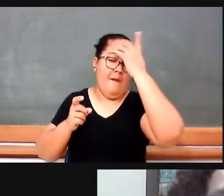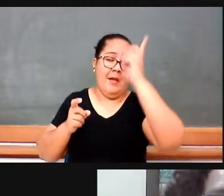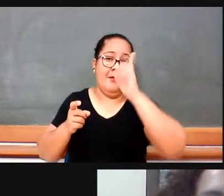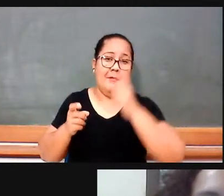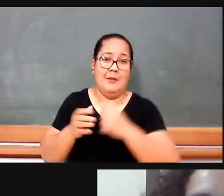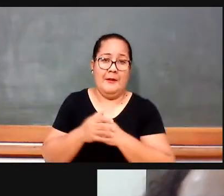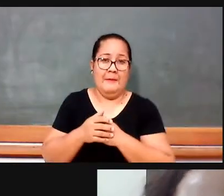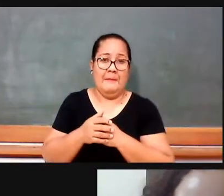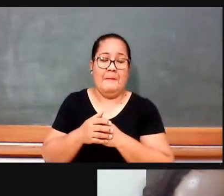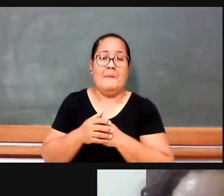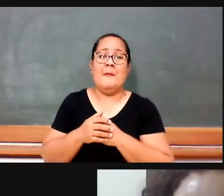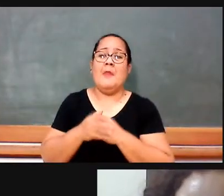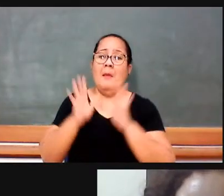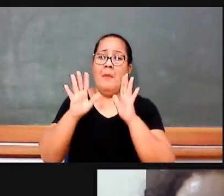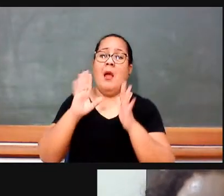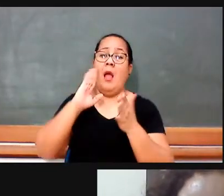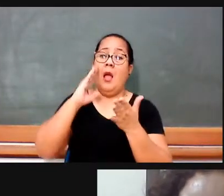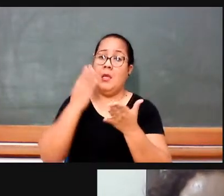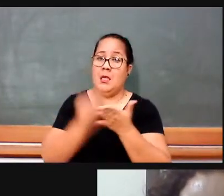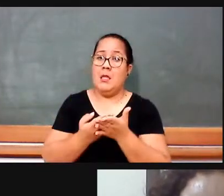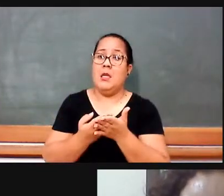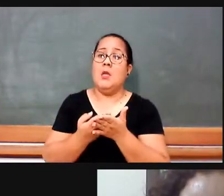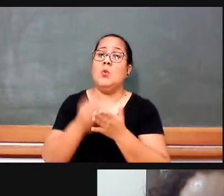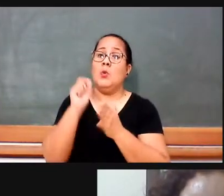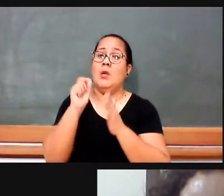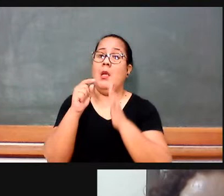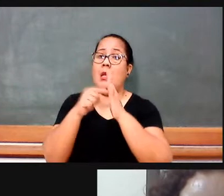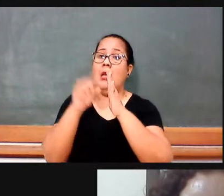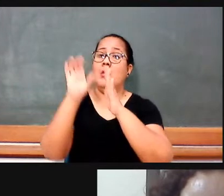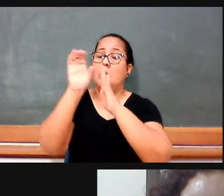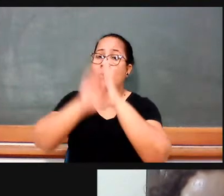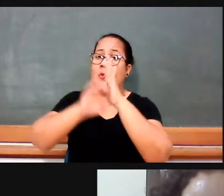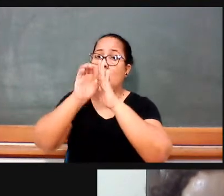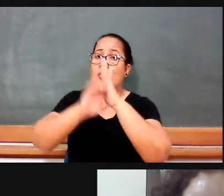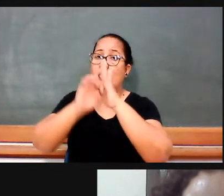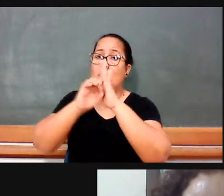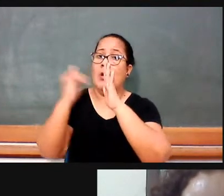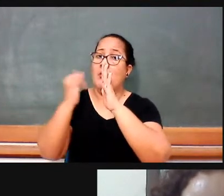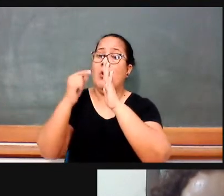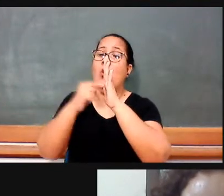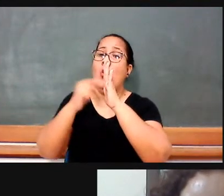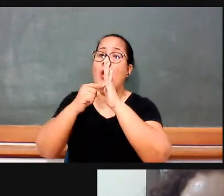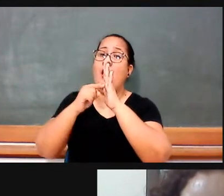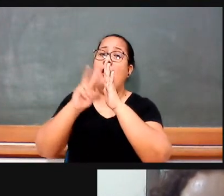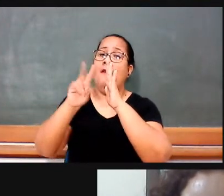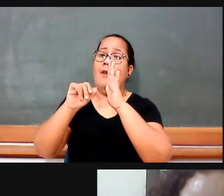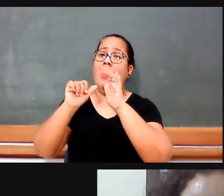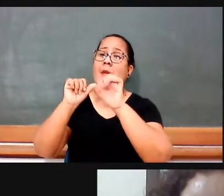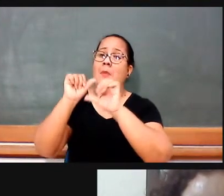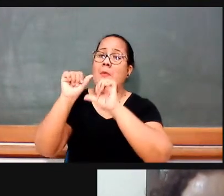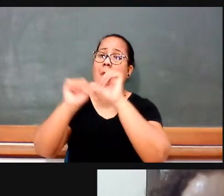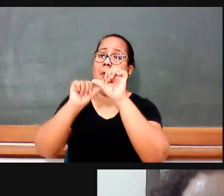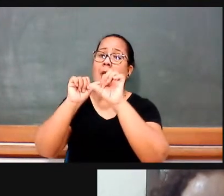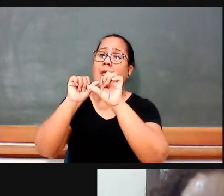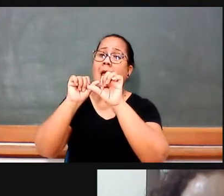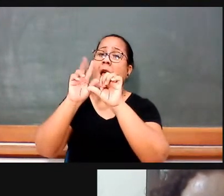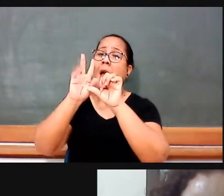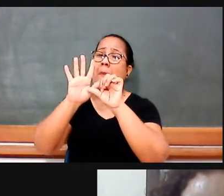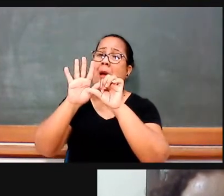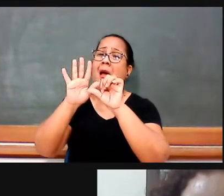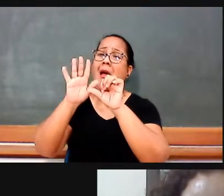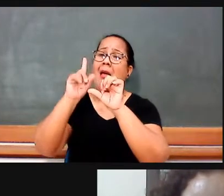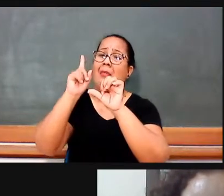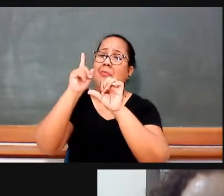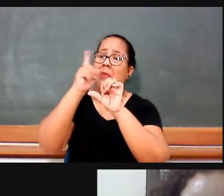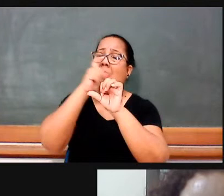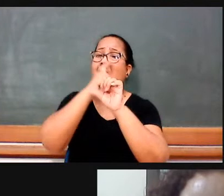tendência é que a discussão curricular, ela sempre deve ser pensada como difícil, necessária e